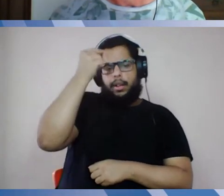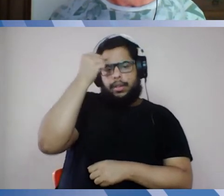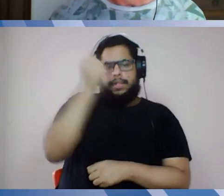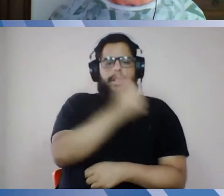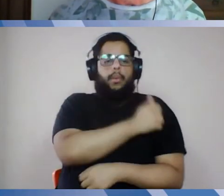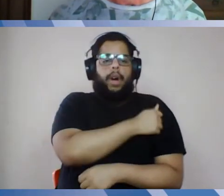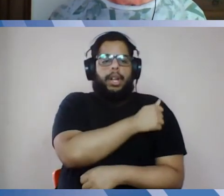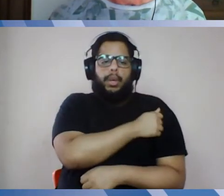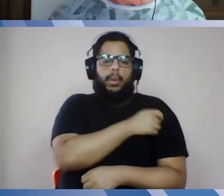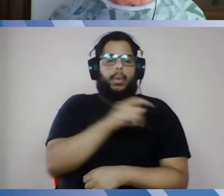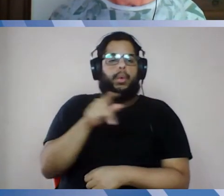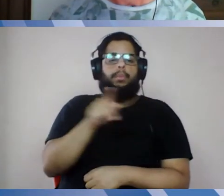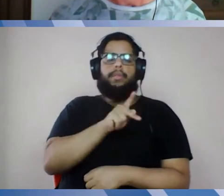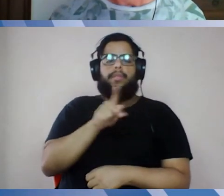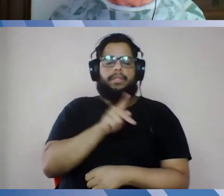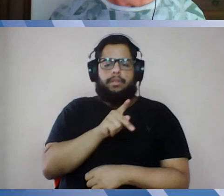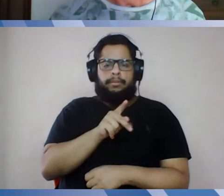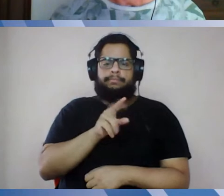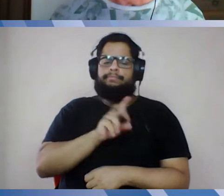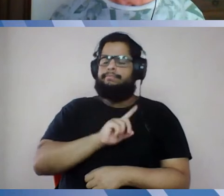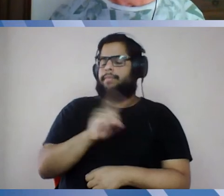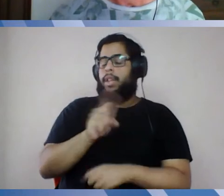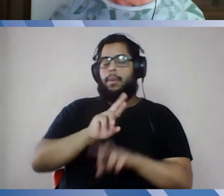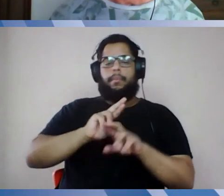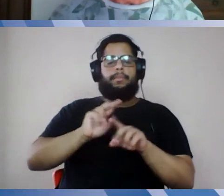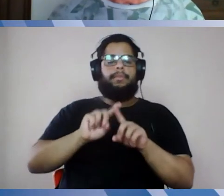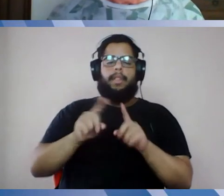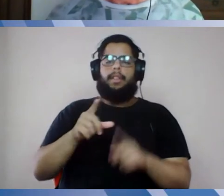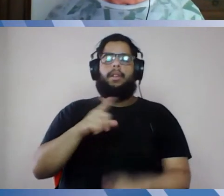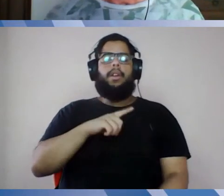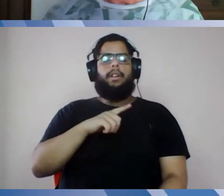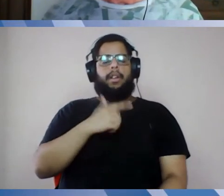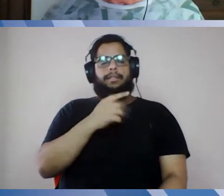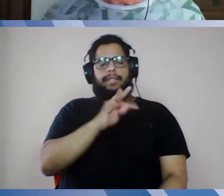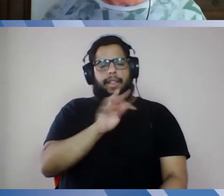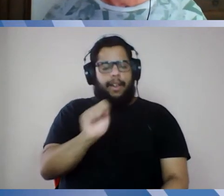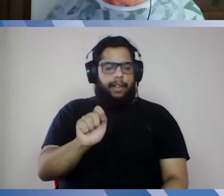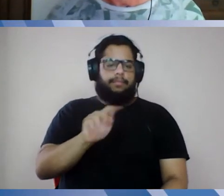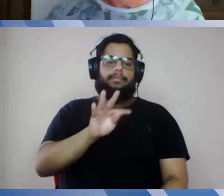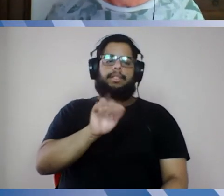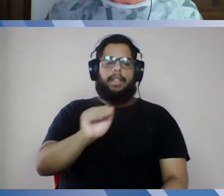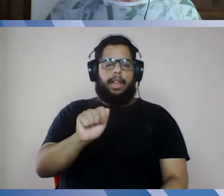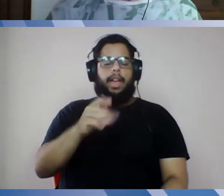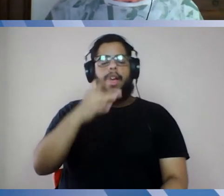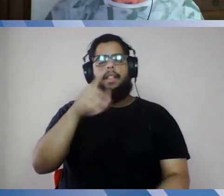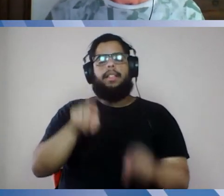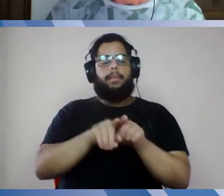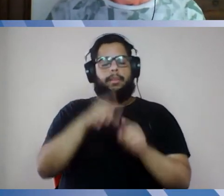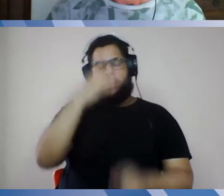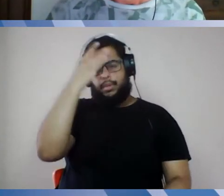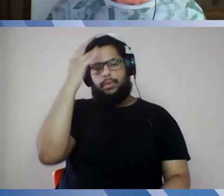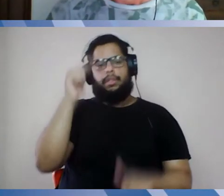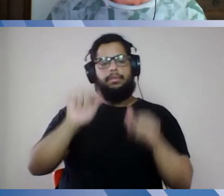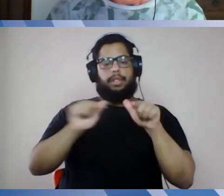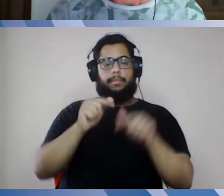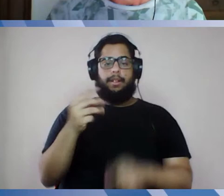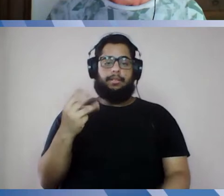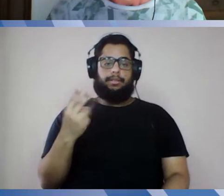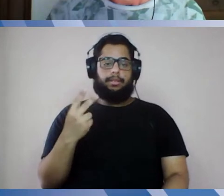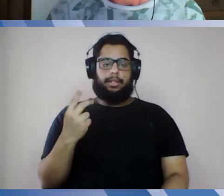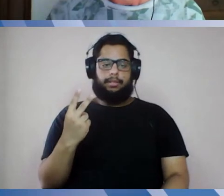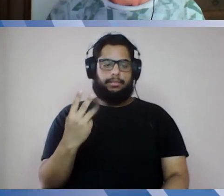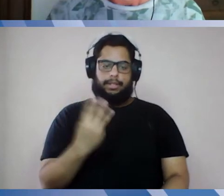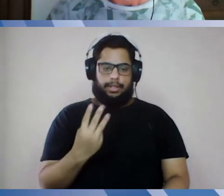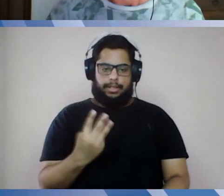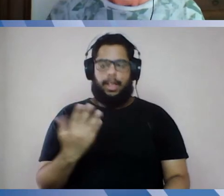importante ou da pesquisa, mas é a cadeia humana de cuidado e de prevenção que a gente tem que ter. Então,